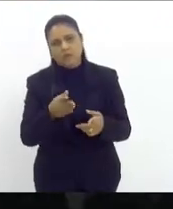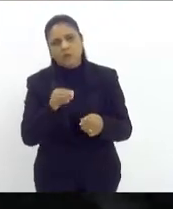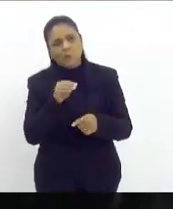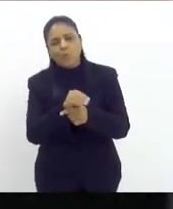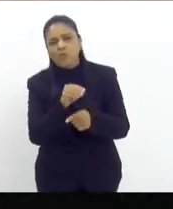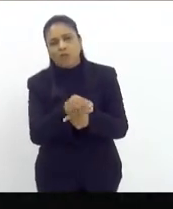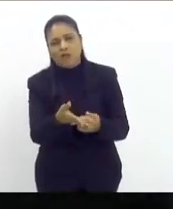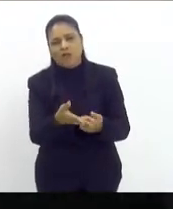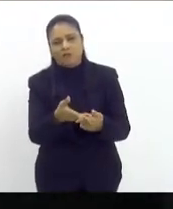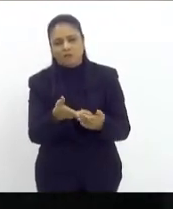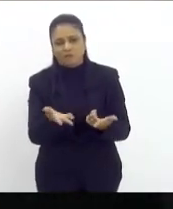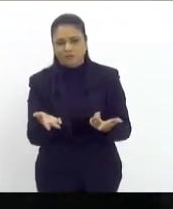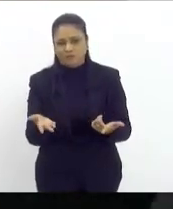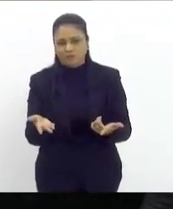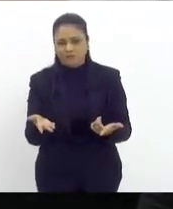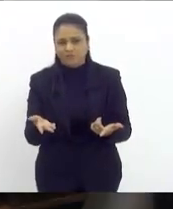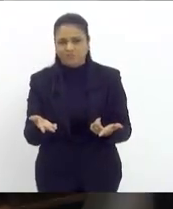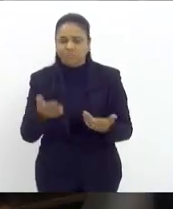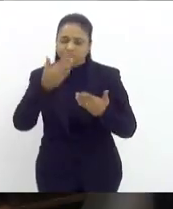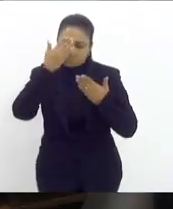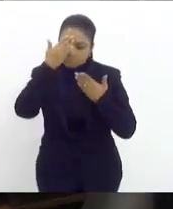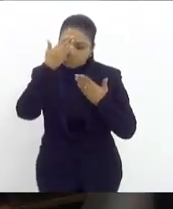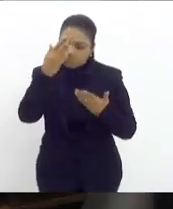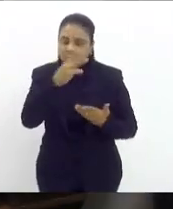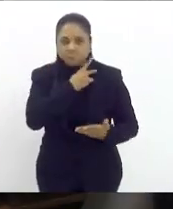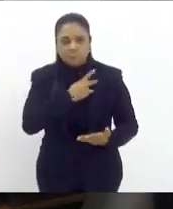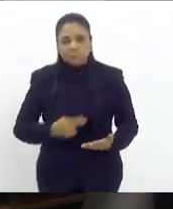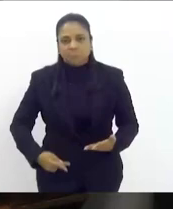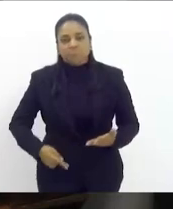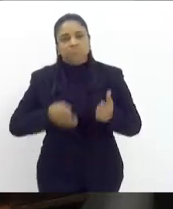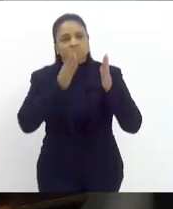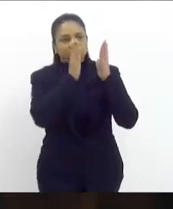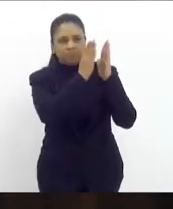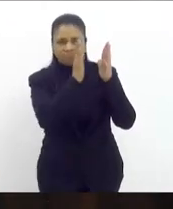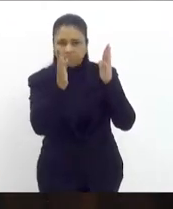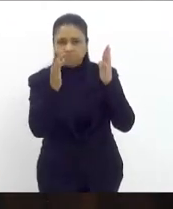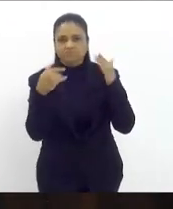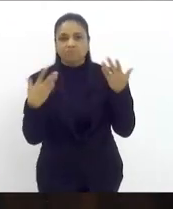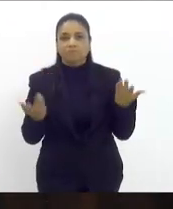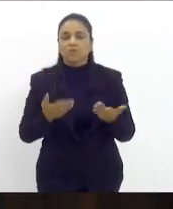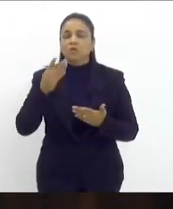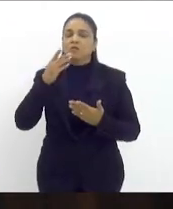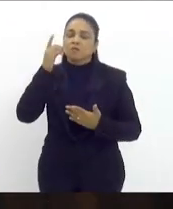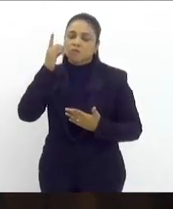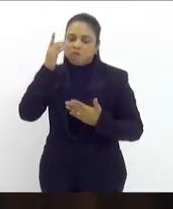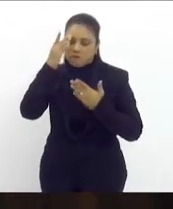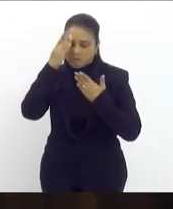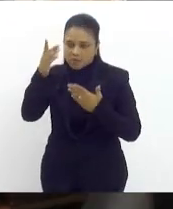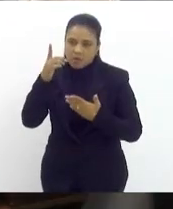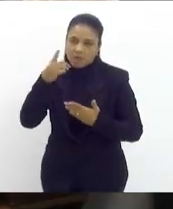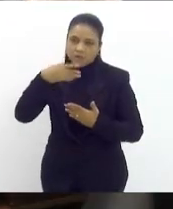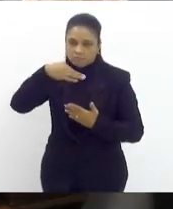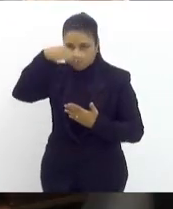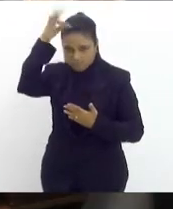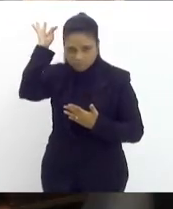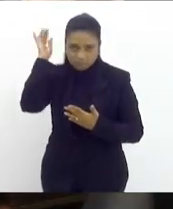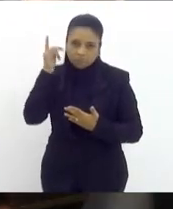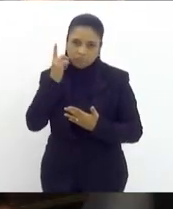obtido muito obrigado presidente pela ordem presidente obrigado deputado Fred deputada Dani Monteiro por favor